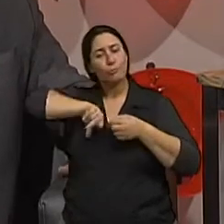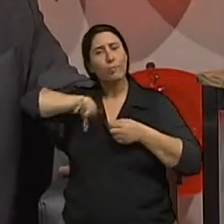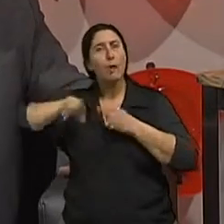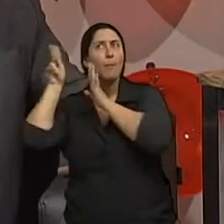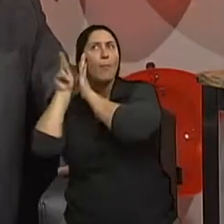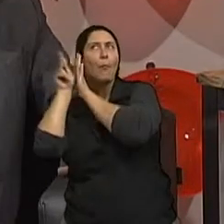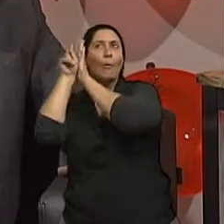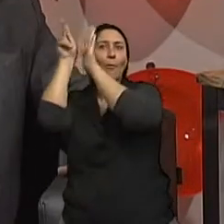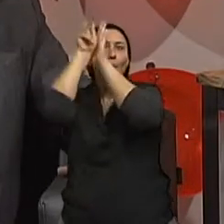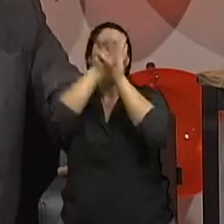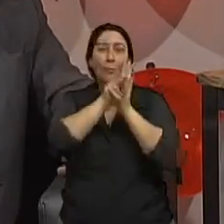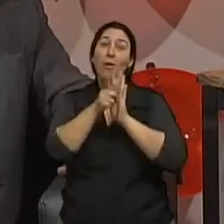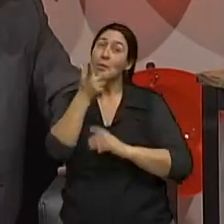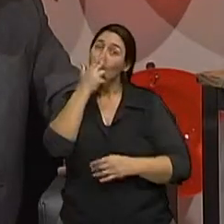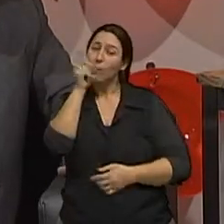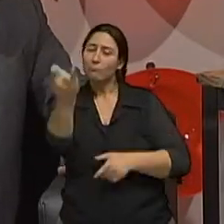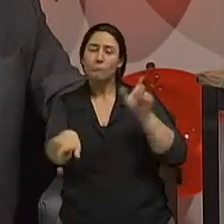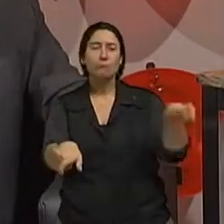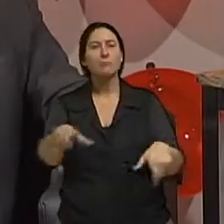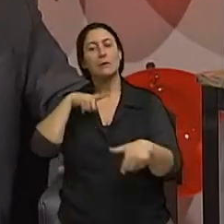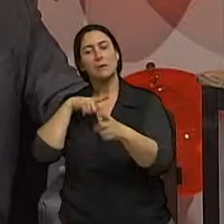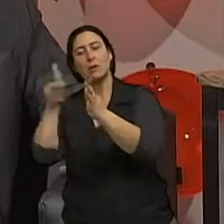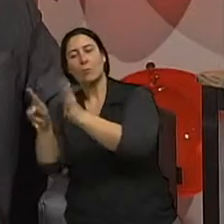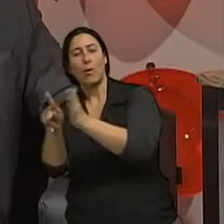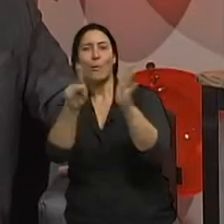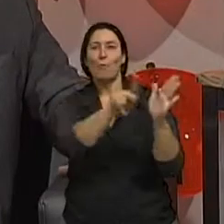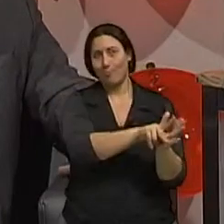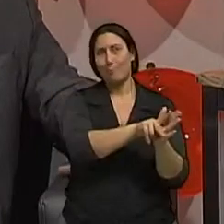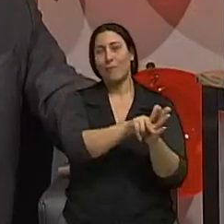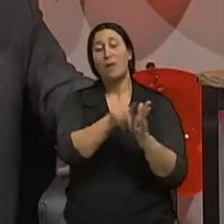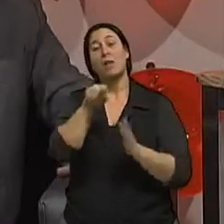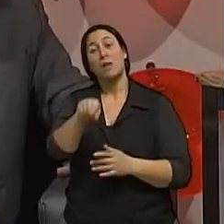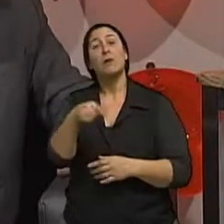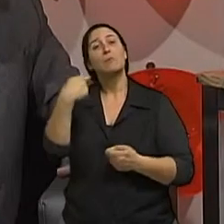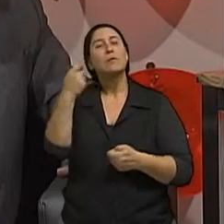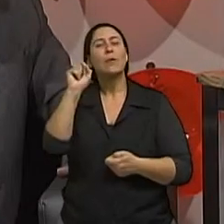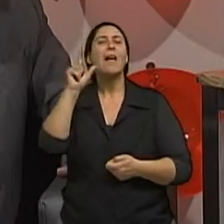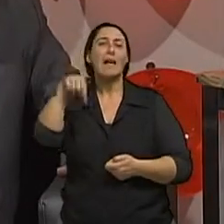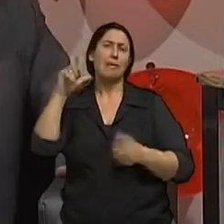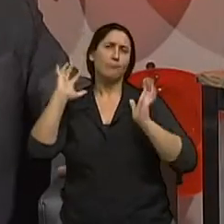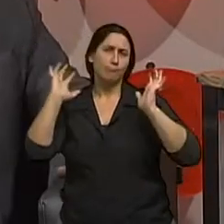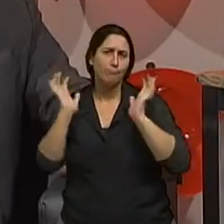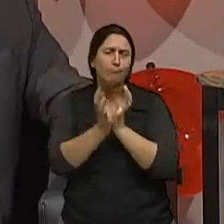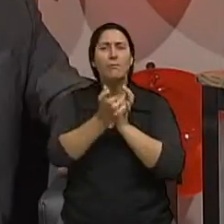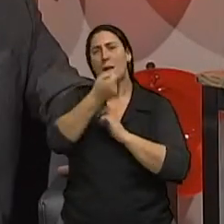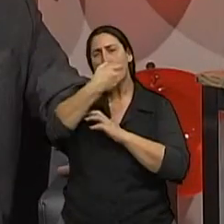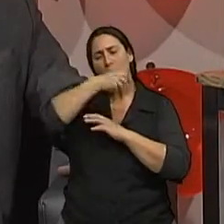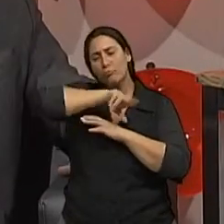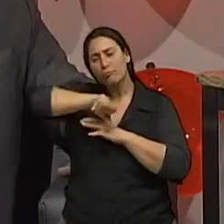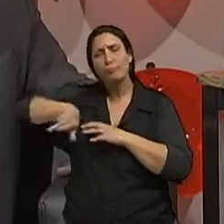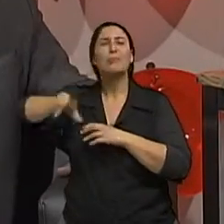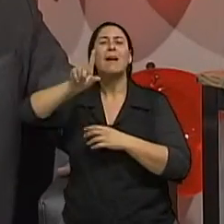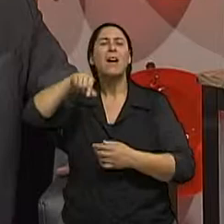de remédios alvo ou drogas alvo que podem ser aplicados nesse paciente e se